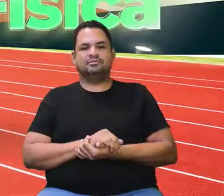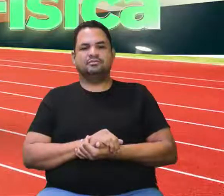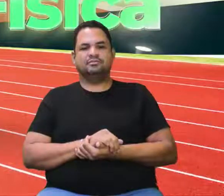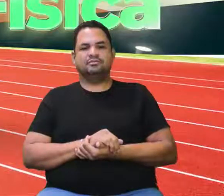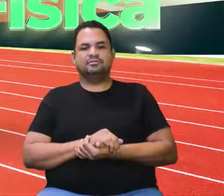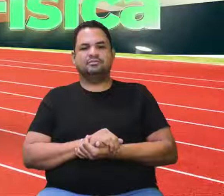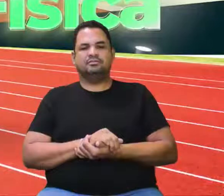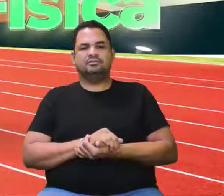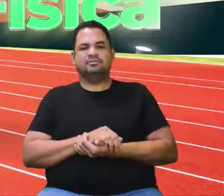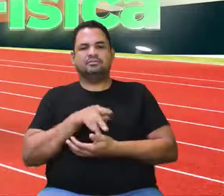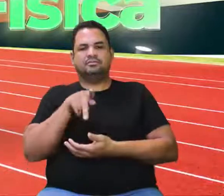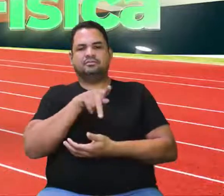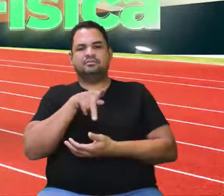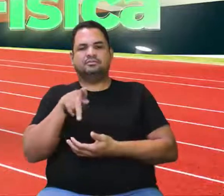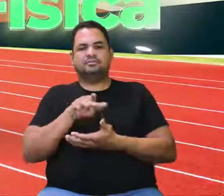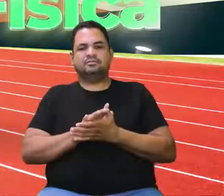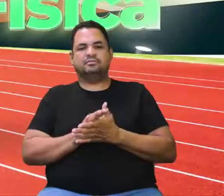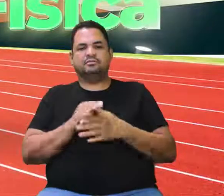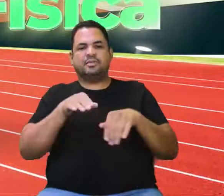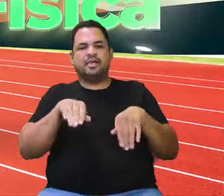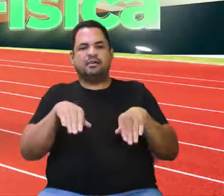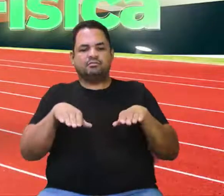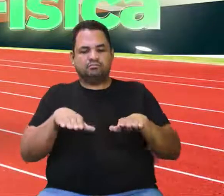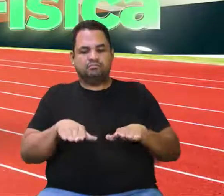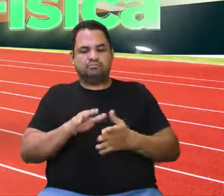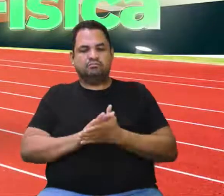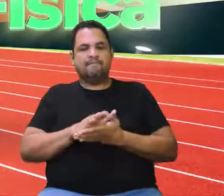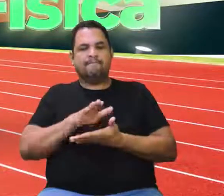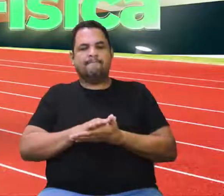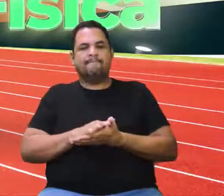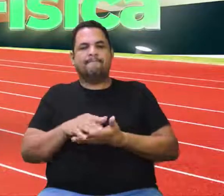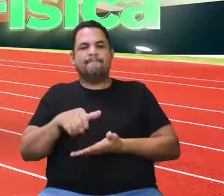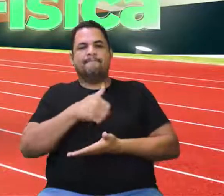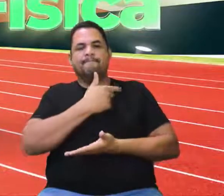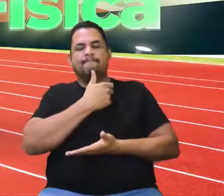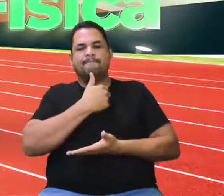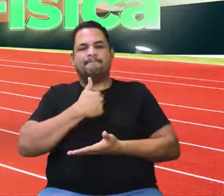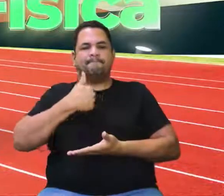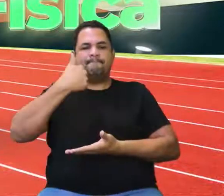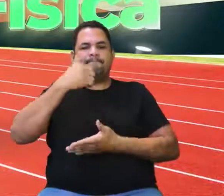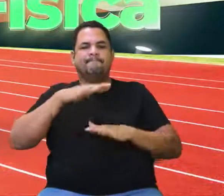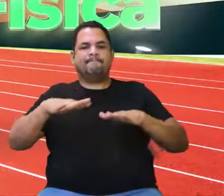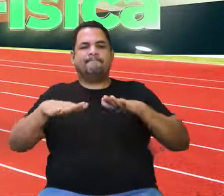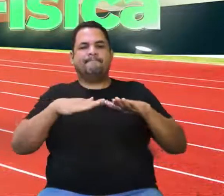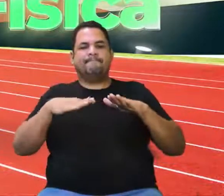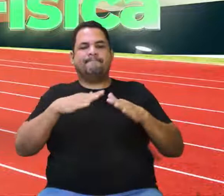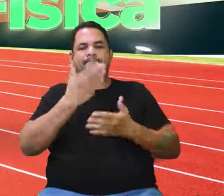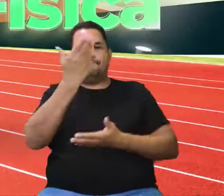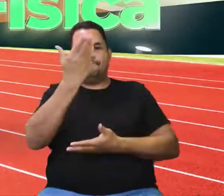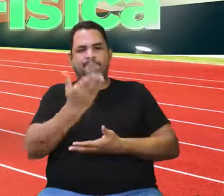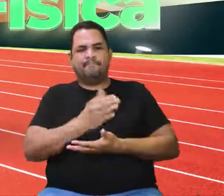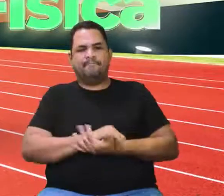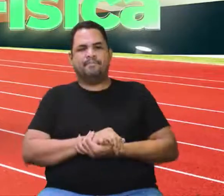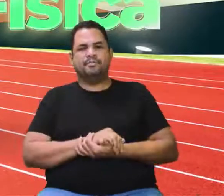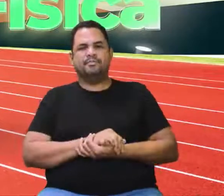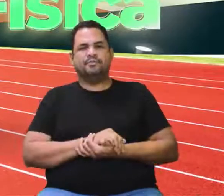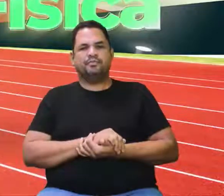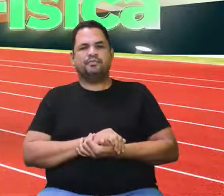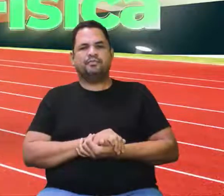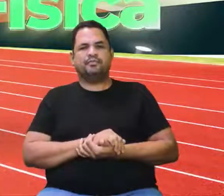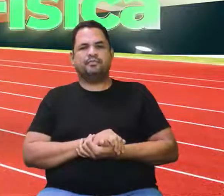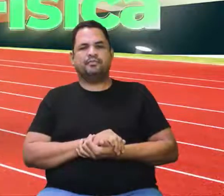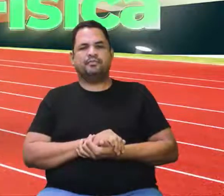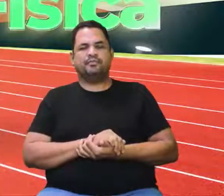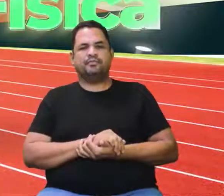lá. A professora Iris vai ter que estar apoiada os pés. Ela vai realizar o primeiro movimento, que é com os braços estendidos. Então, ela está